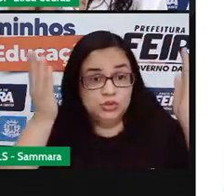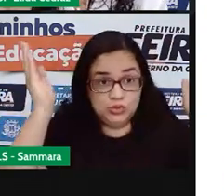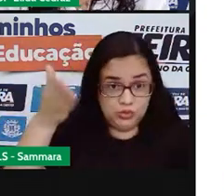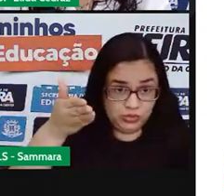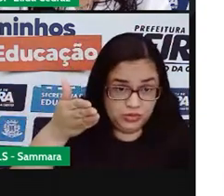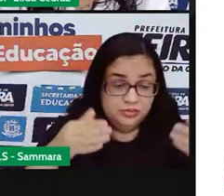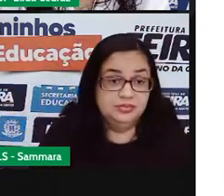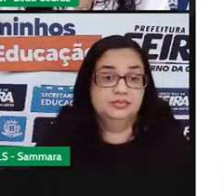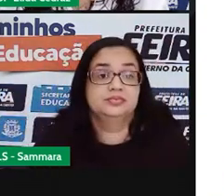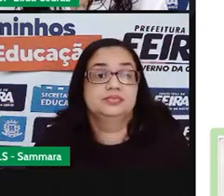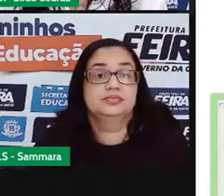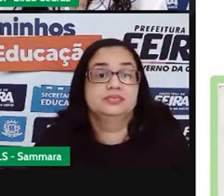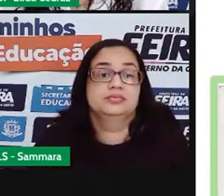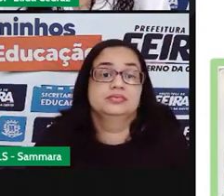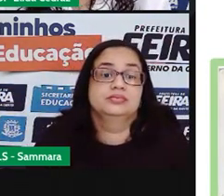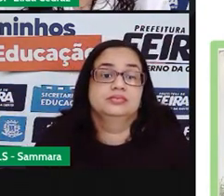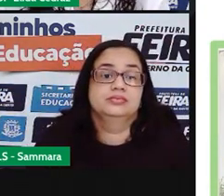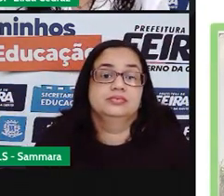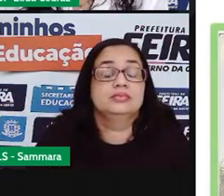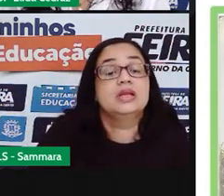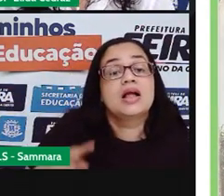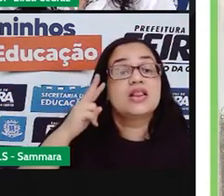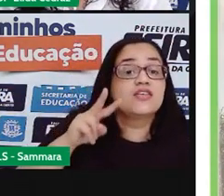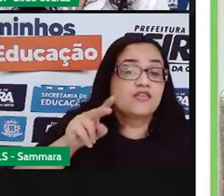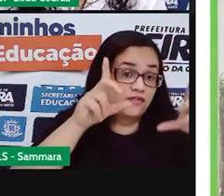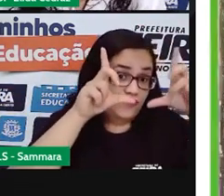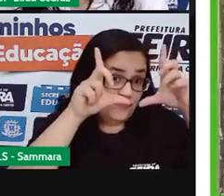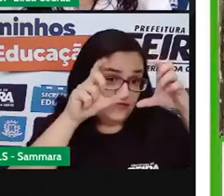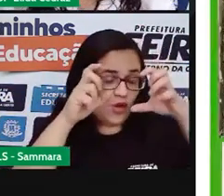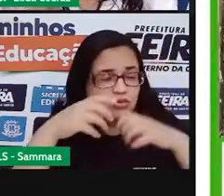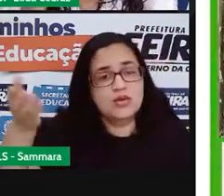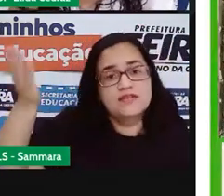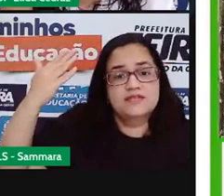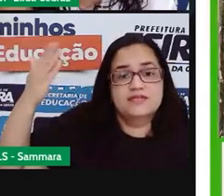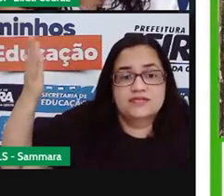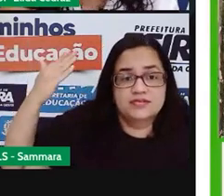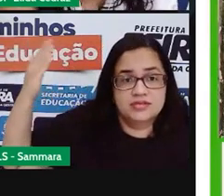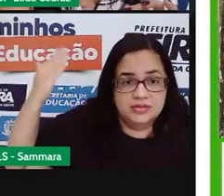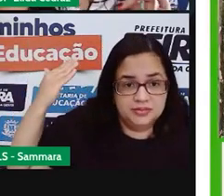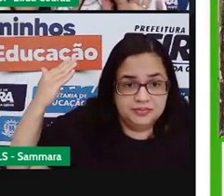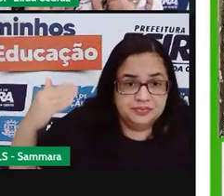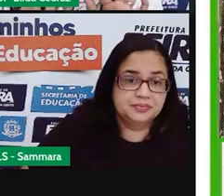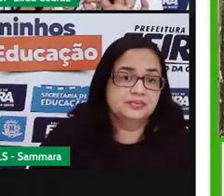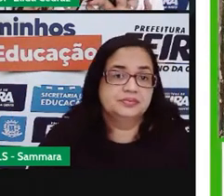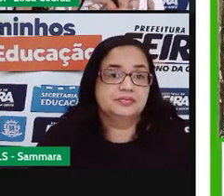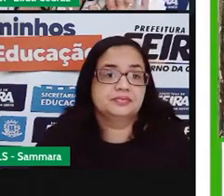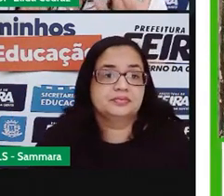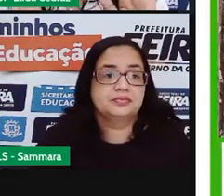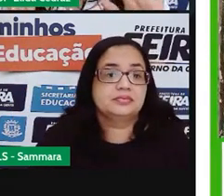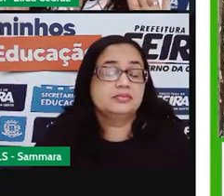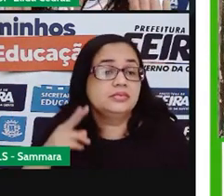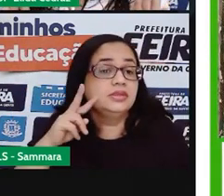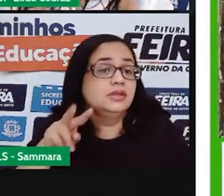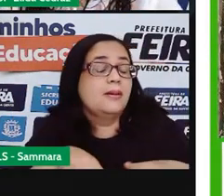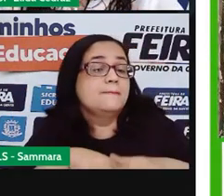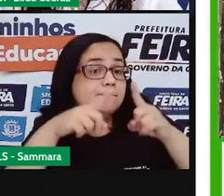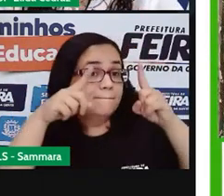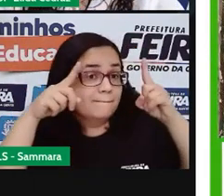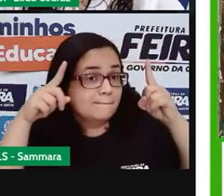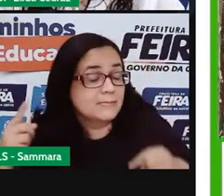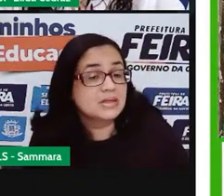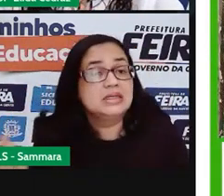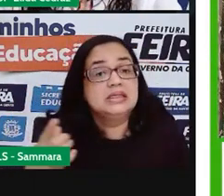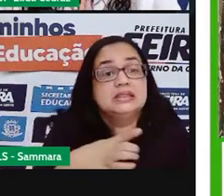atuais. Essa foto aqui é antiga, mas foi uma que